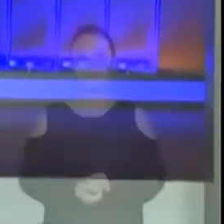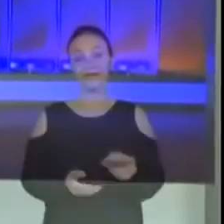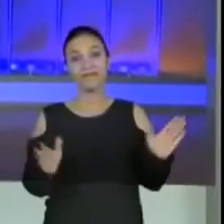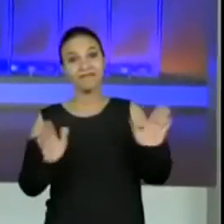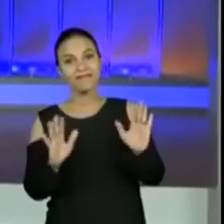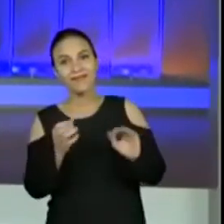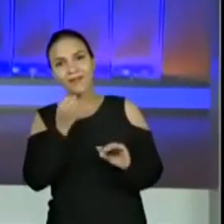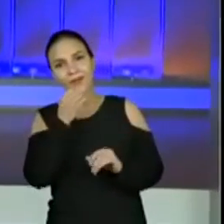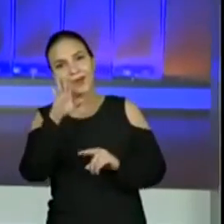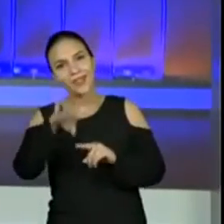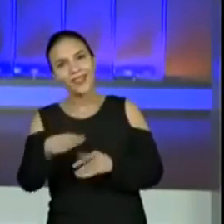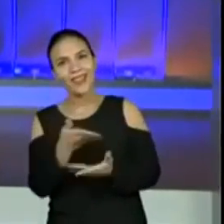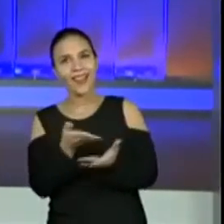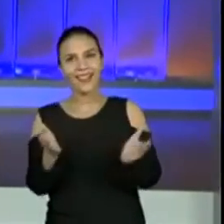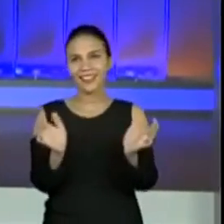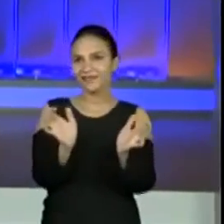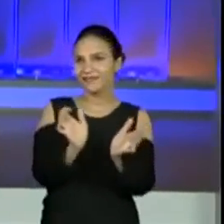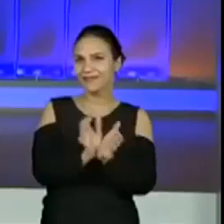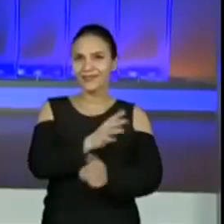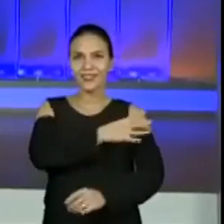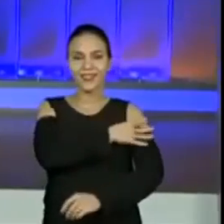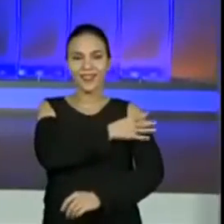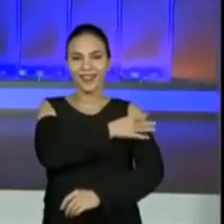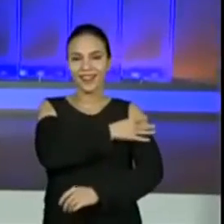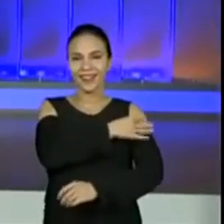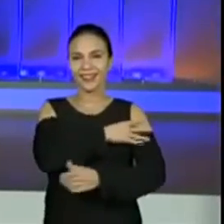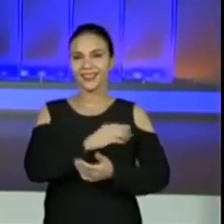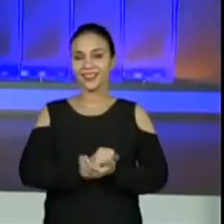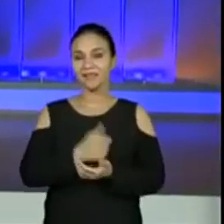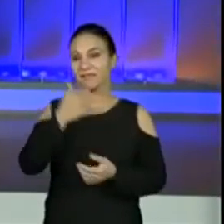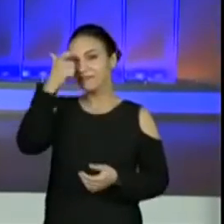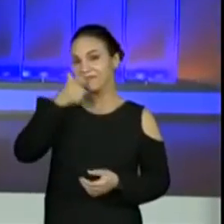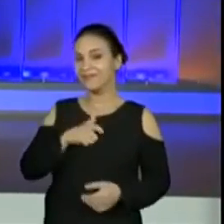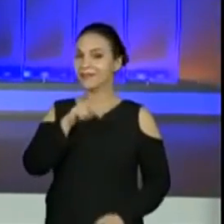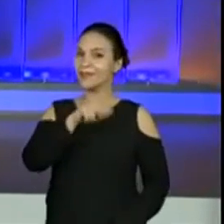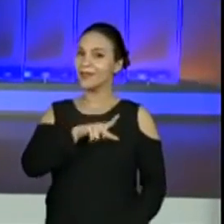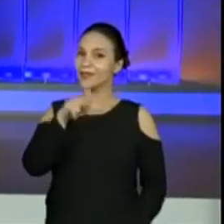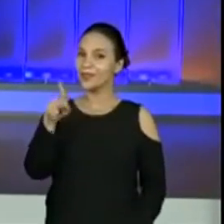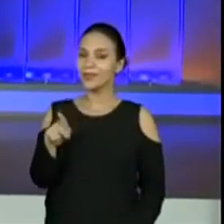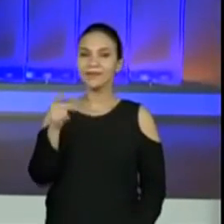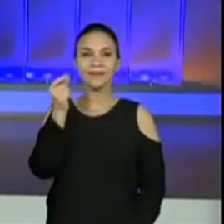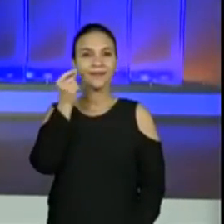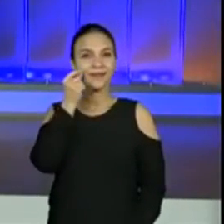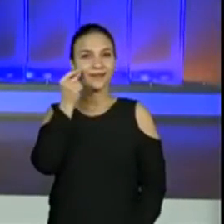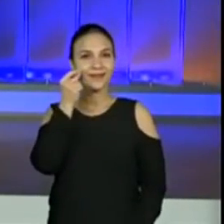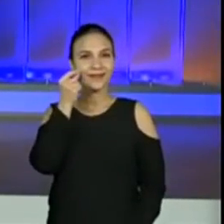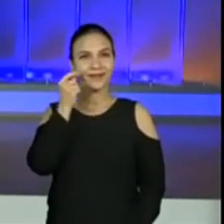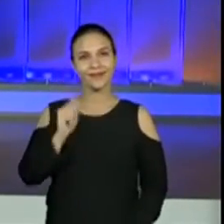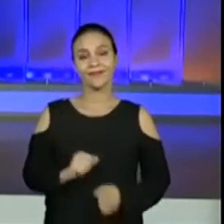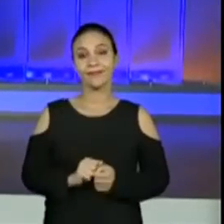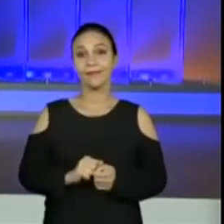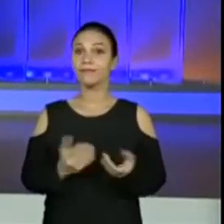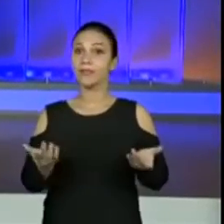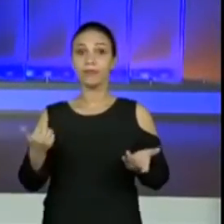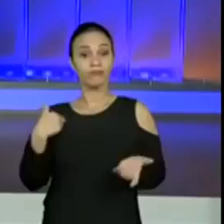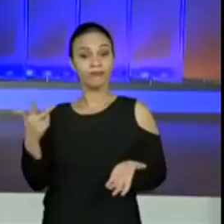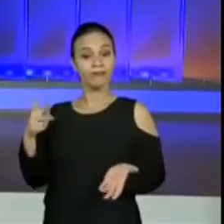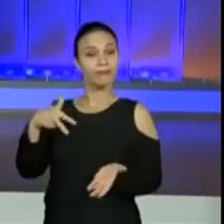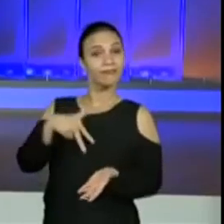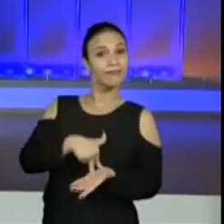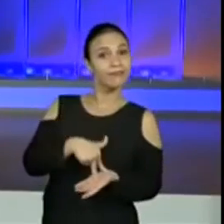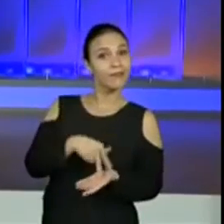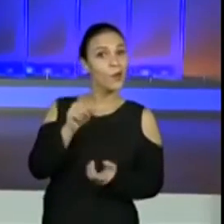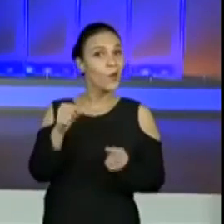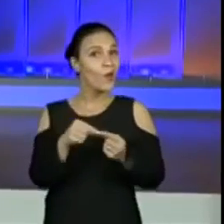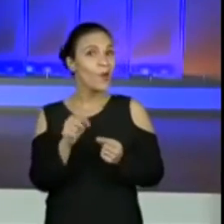Boa tarde, galerinha do quarto ano. Aqui quem fala é a professora Aline Gack. E se eu estou na